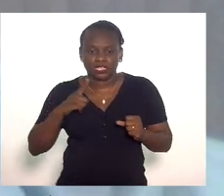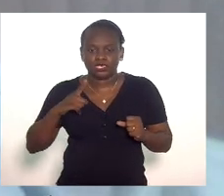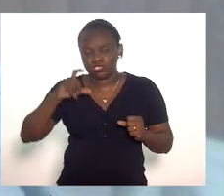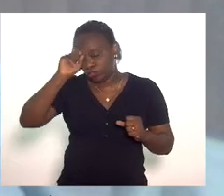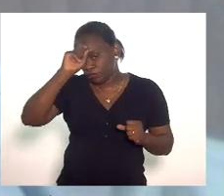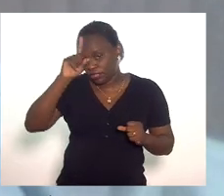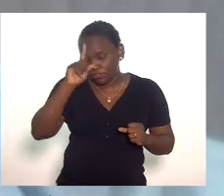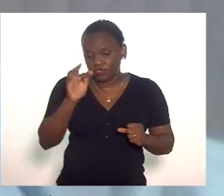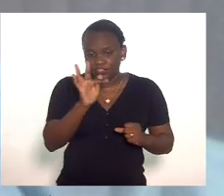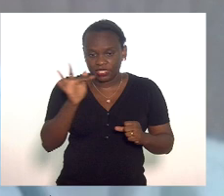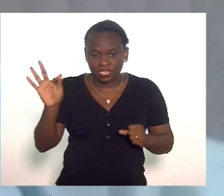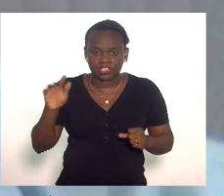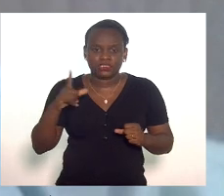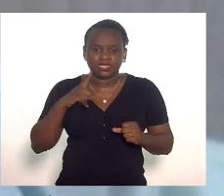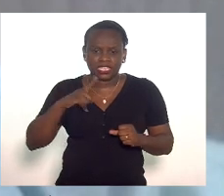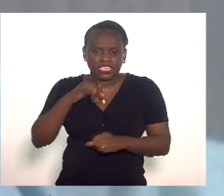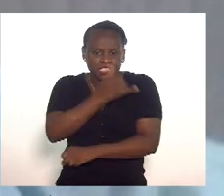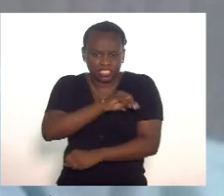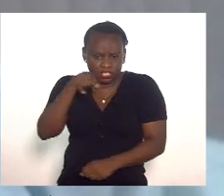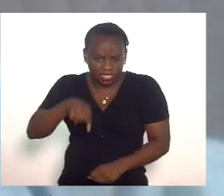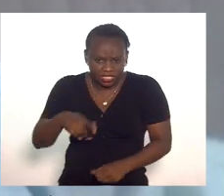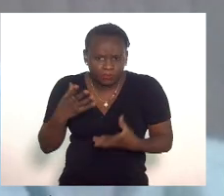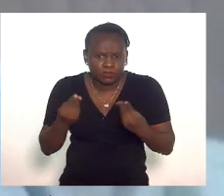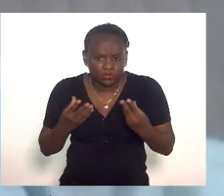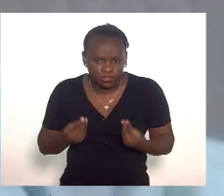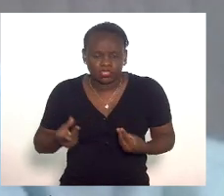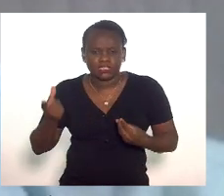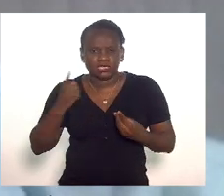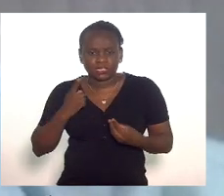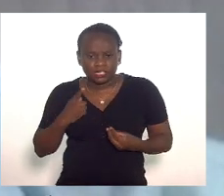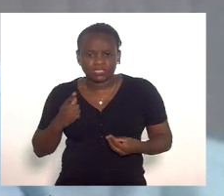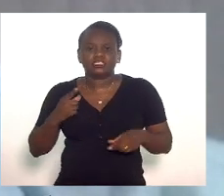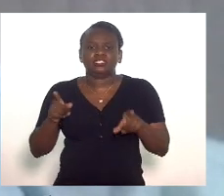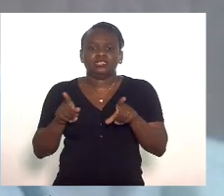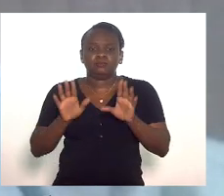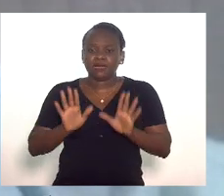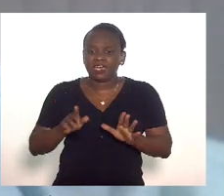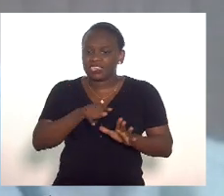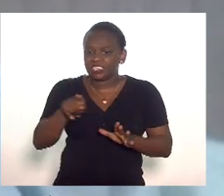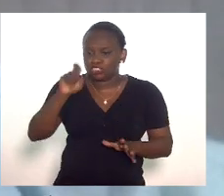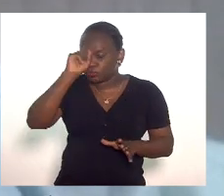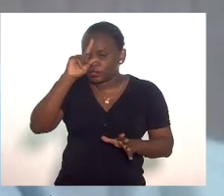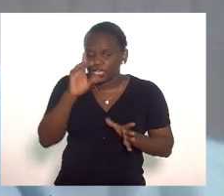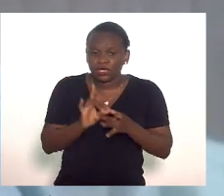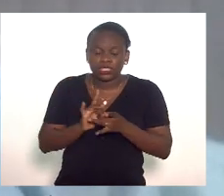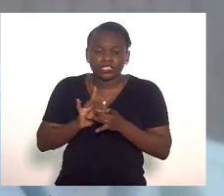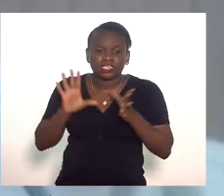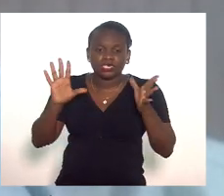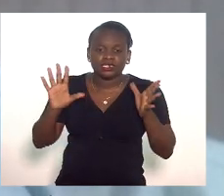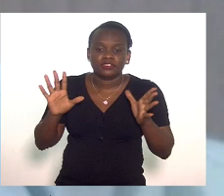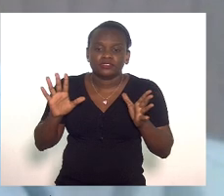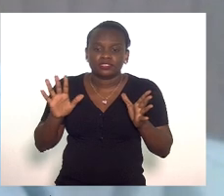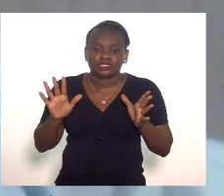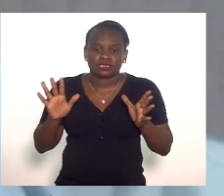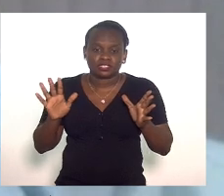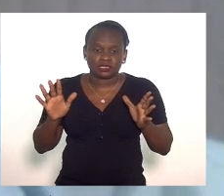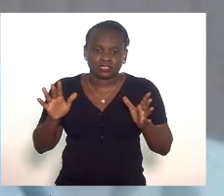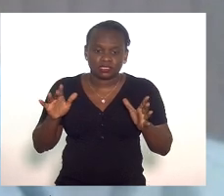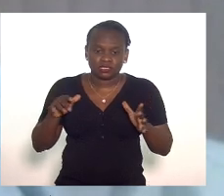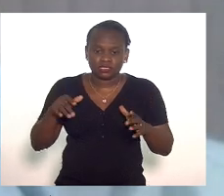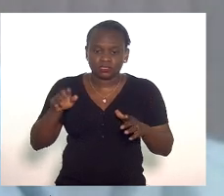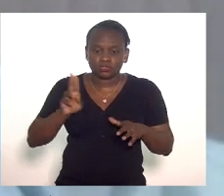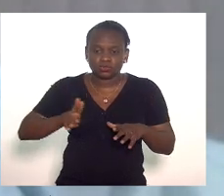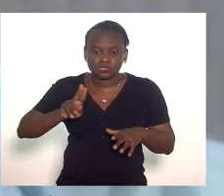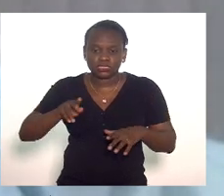hospitais federais que nós temos aqui no Rio de Janeiro que esses hospitais não estejam à disposição do serviço